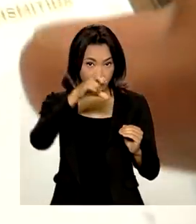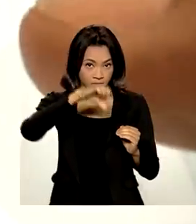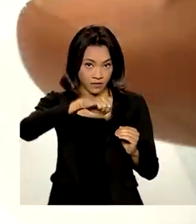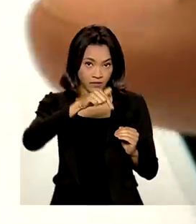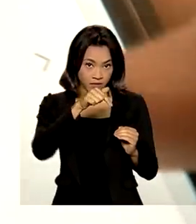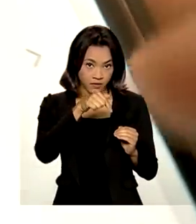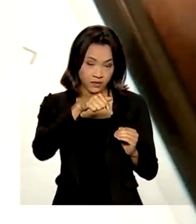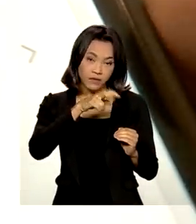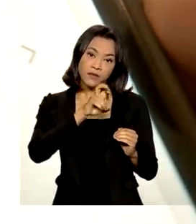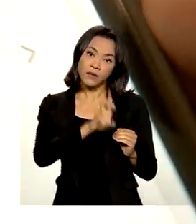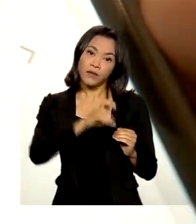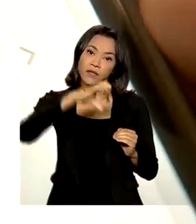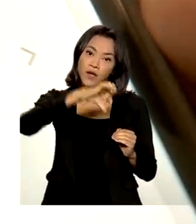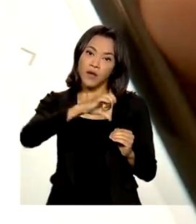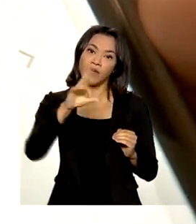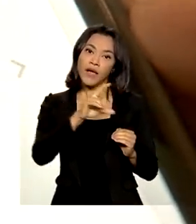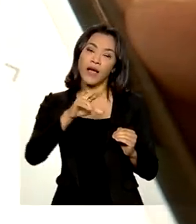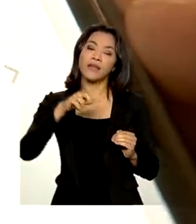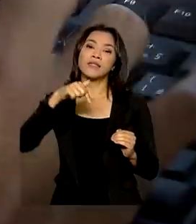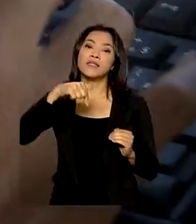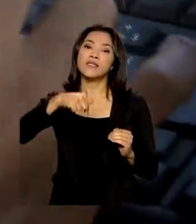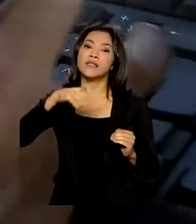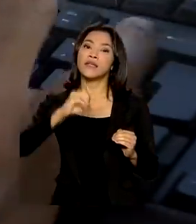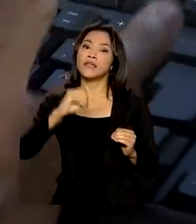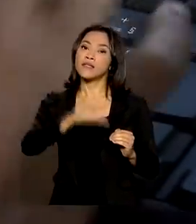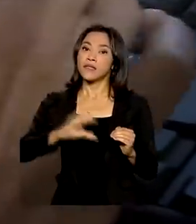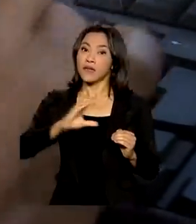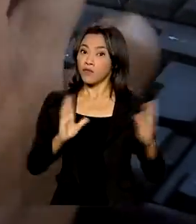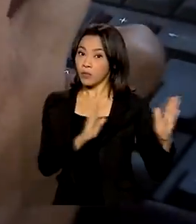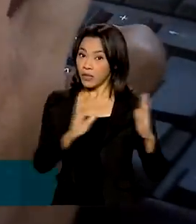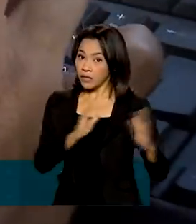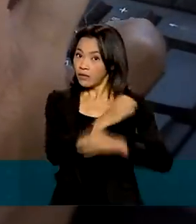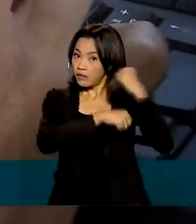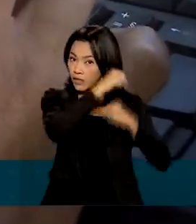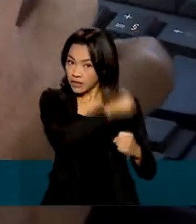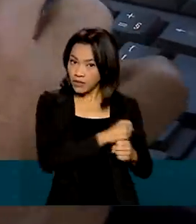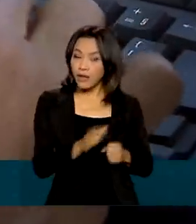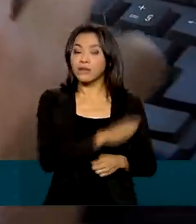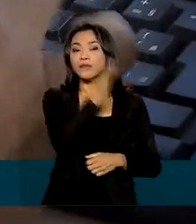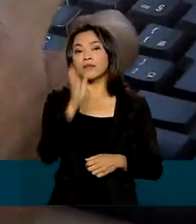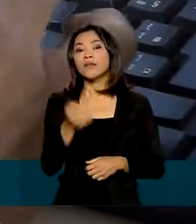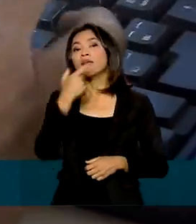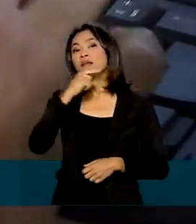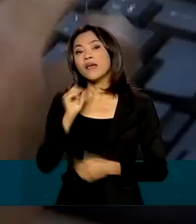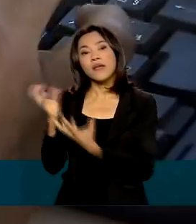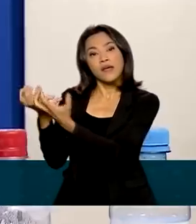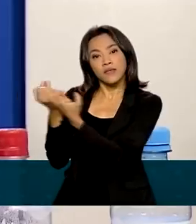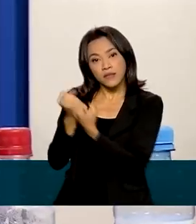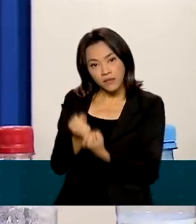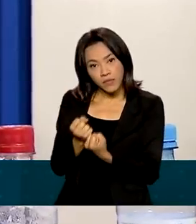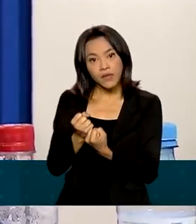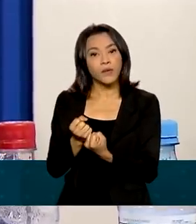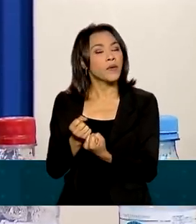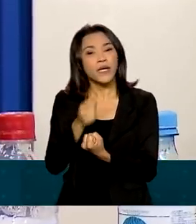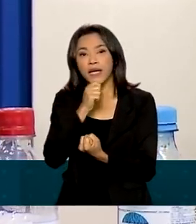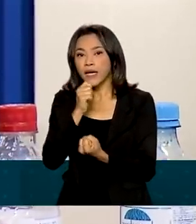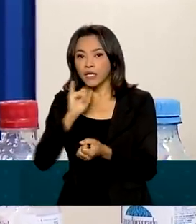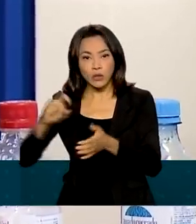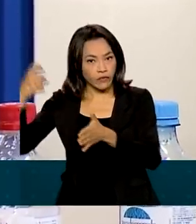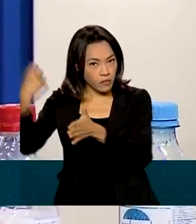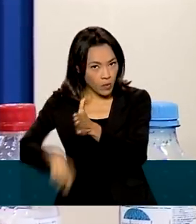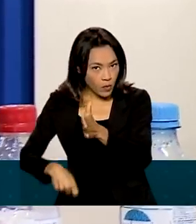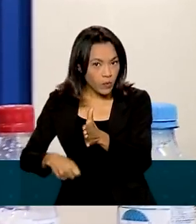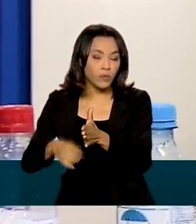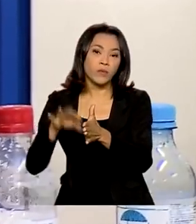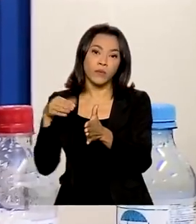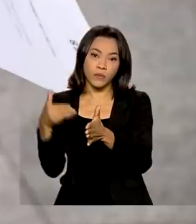,70 em 2021. E quem recebeu rendimentos isentos, não tributáveis ou